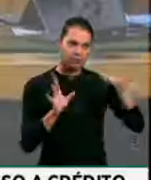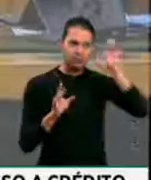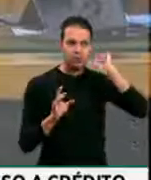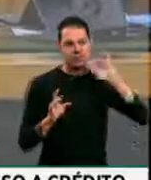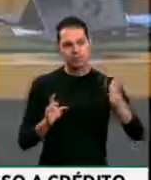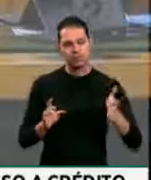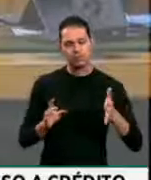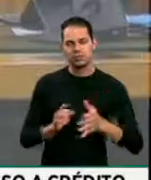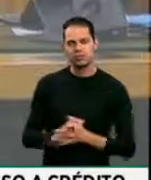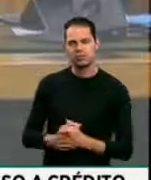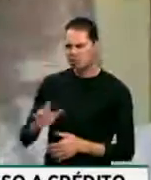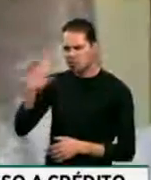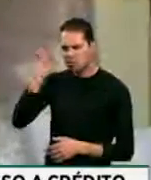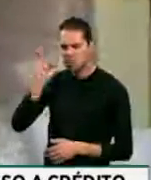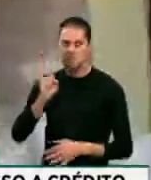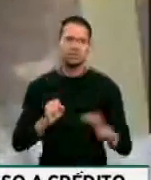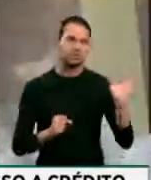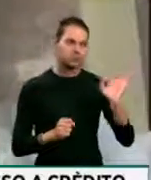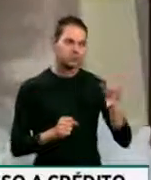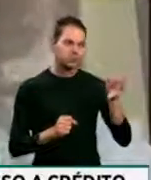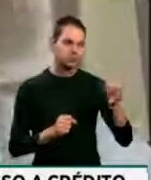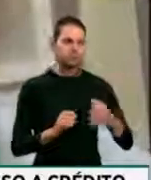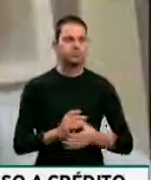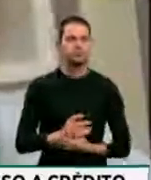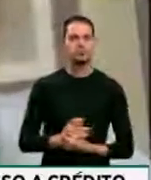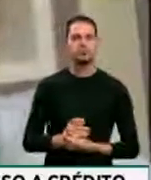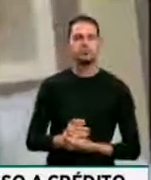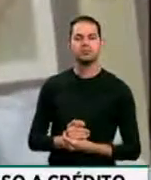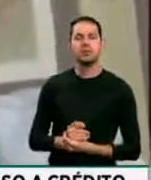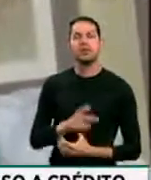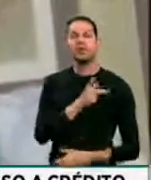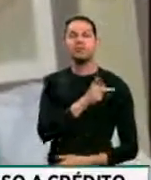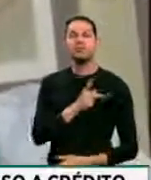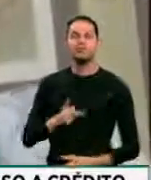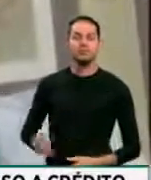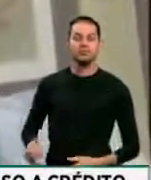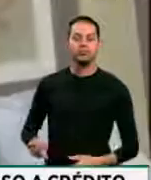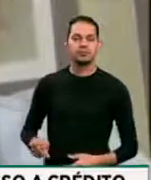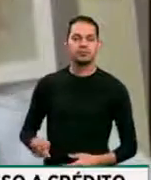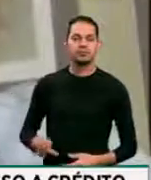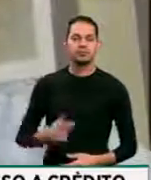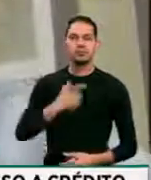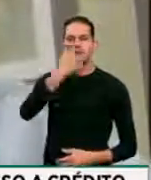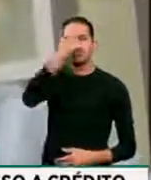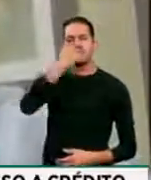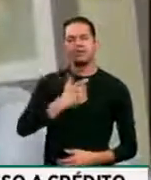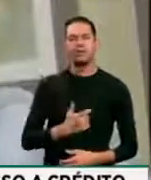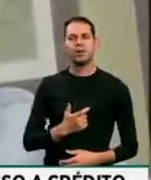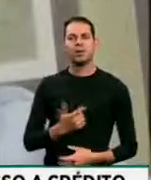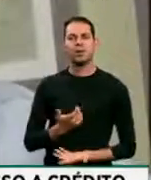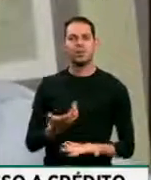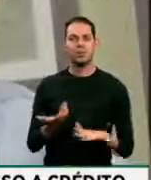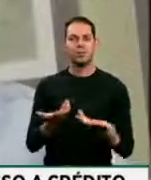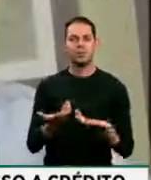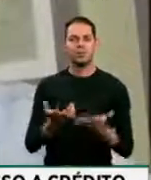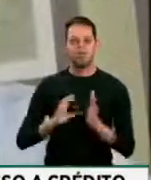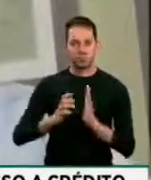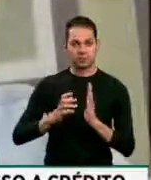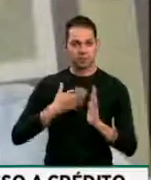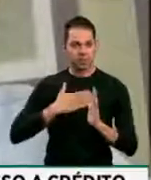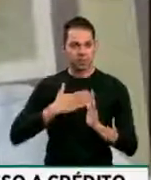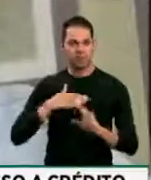Me ouve? Perfeitamente. Senhor presidente, eu quero encaminhar o PSB